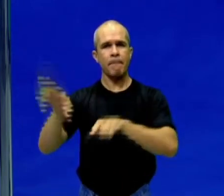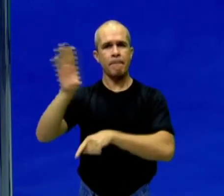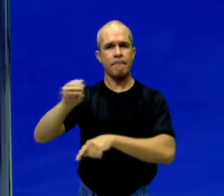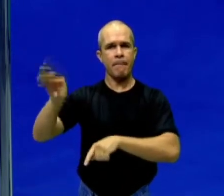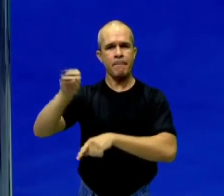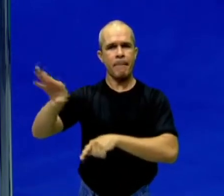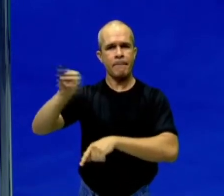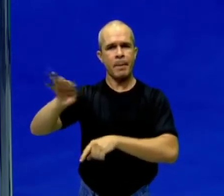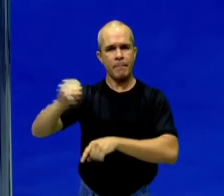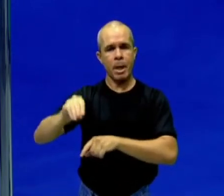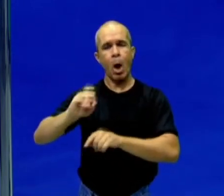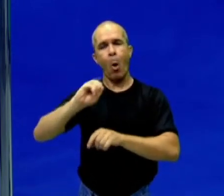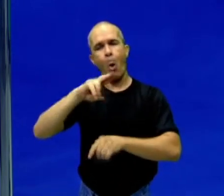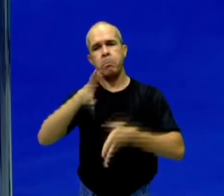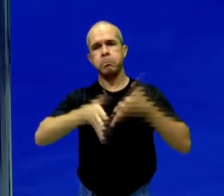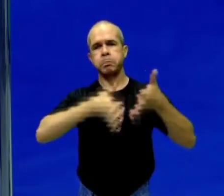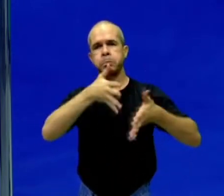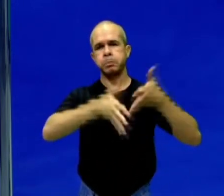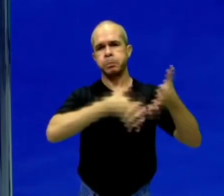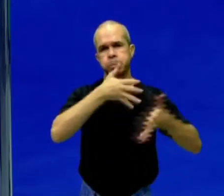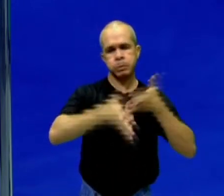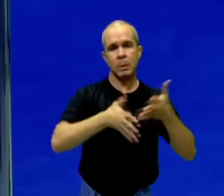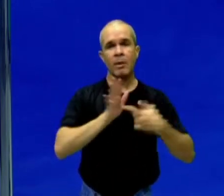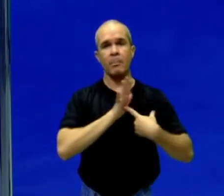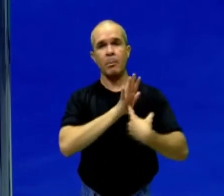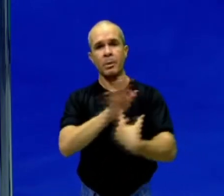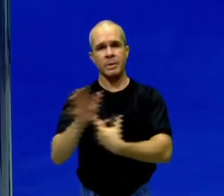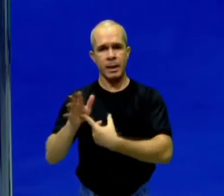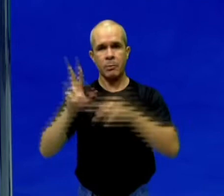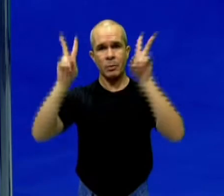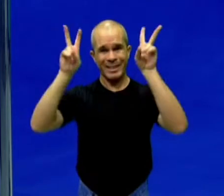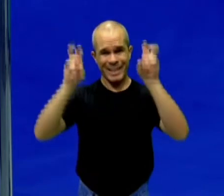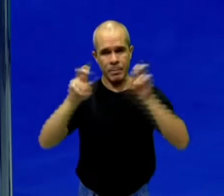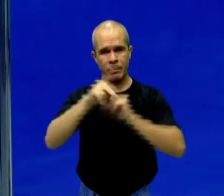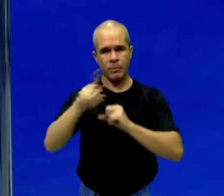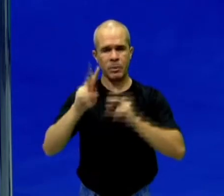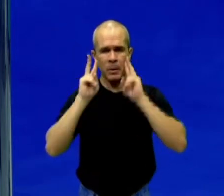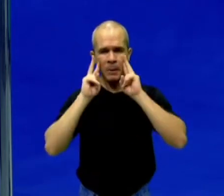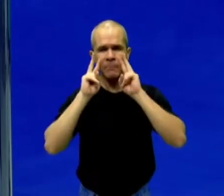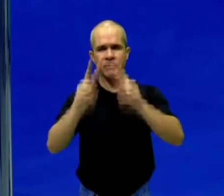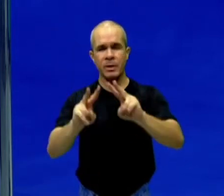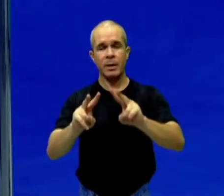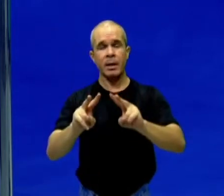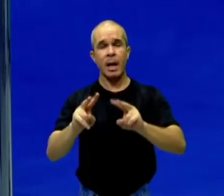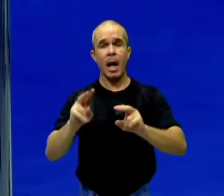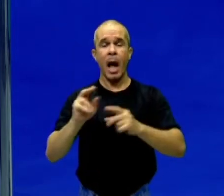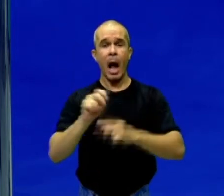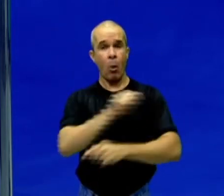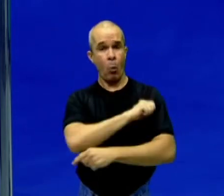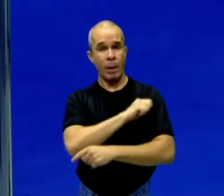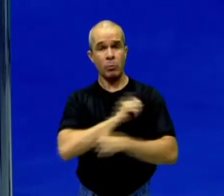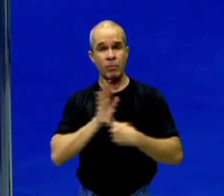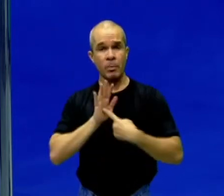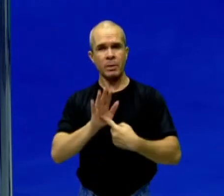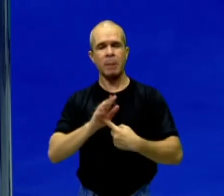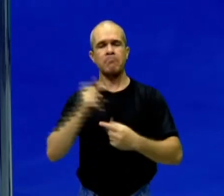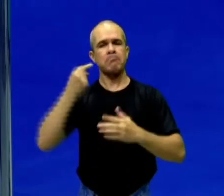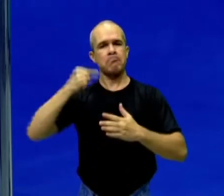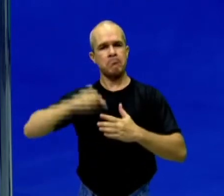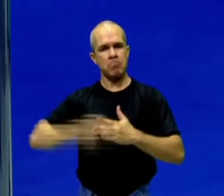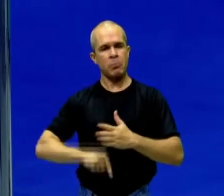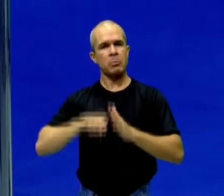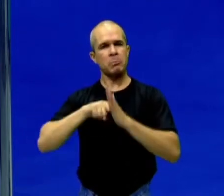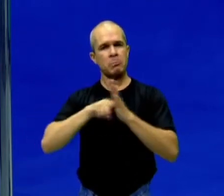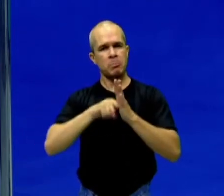seja, o aluno vai estar expondo o tema para o professor. Para mostrar para o professor que ele aprofundou aquele tema. Para